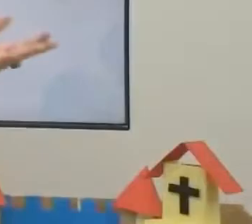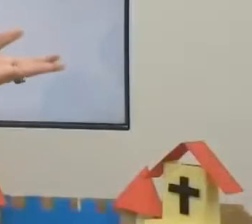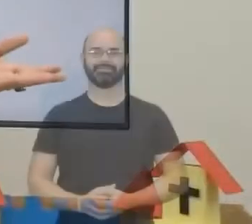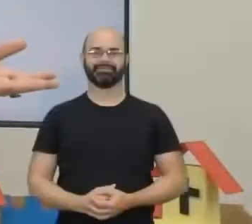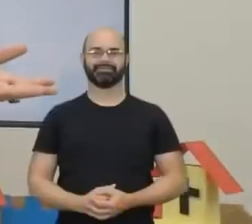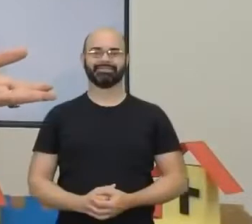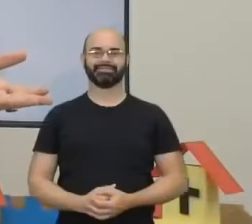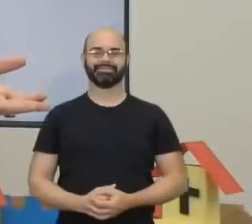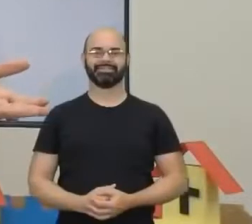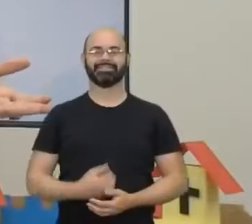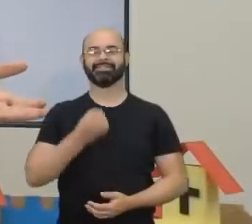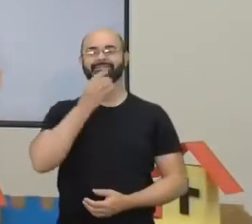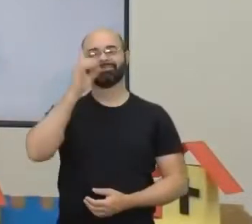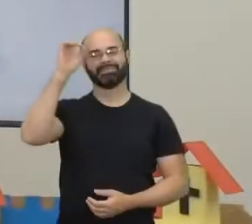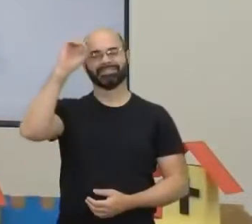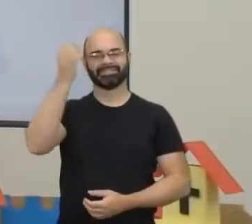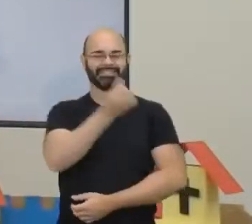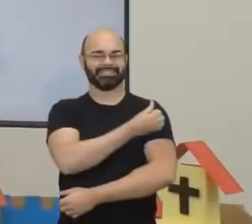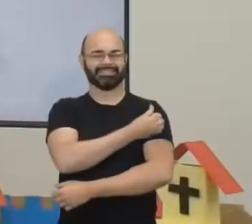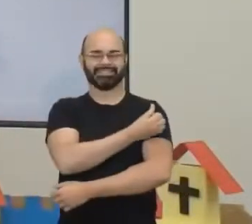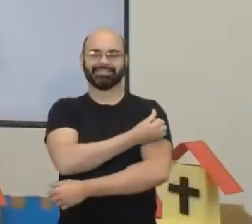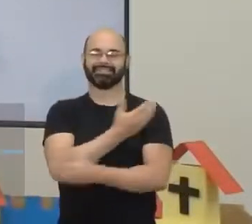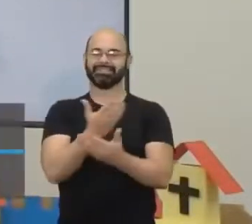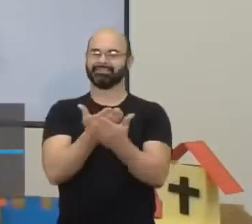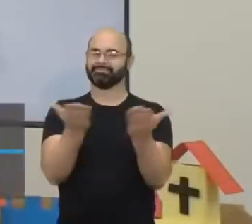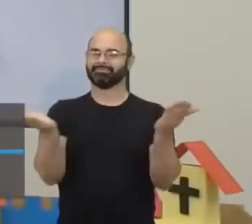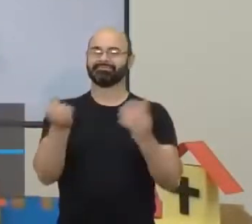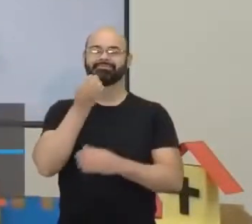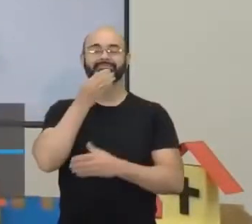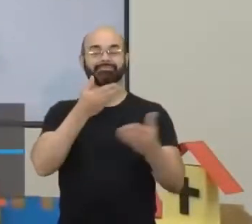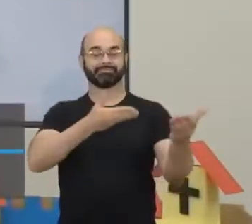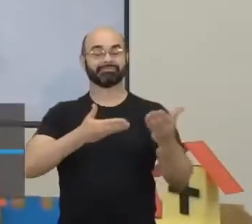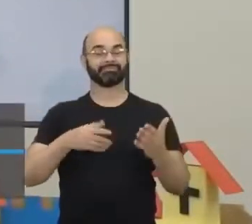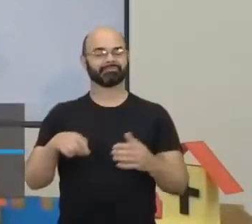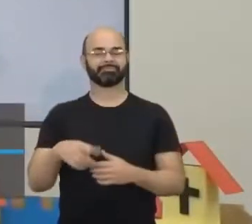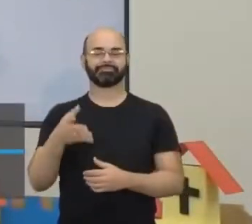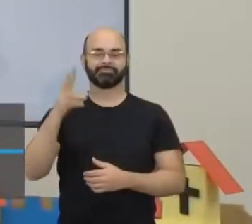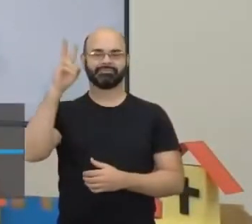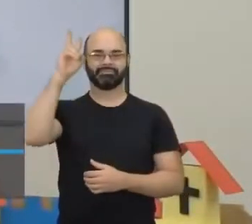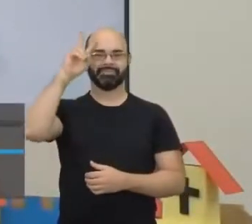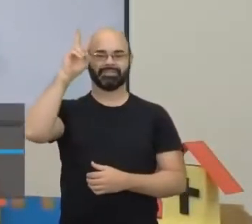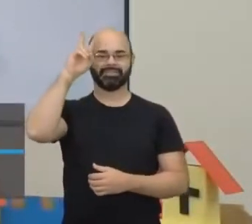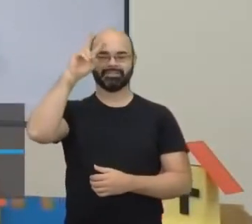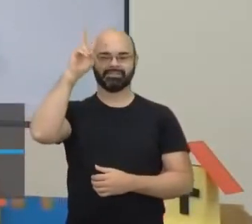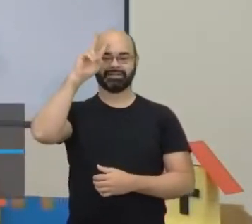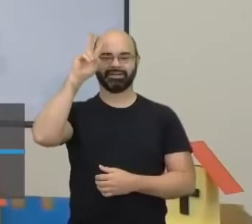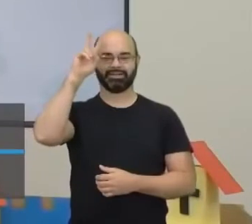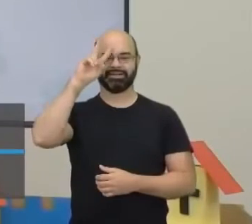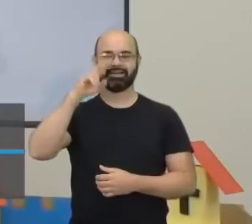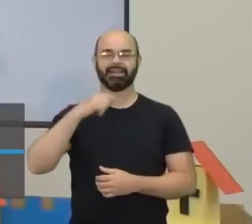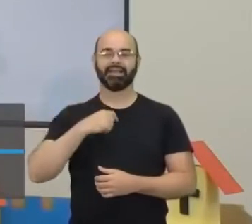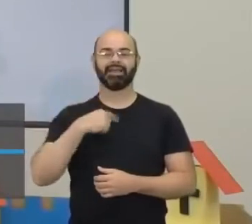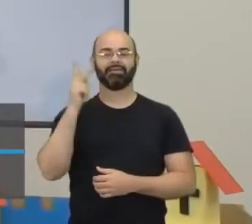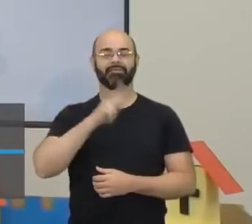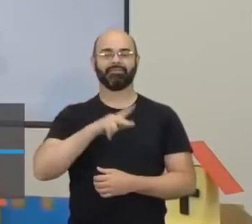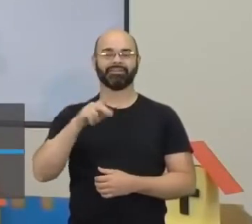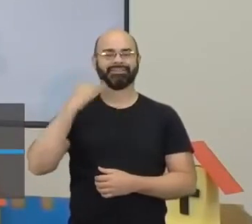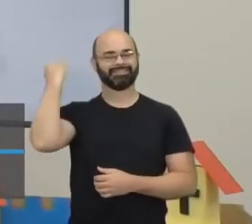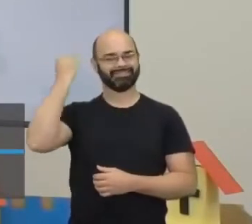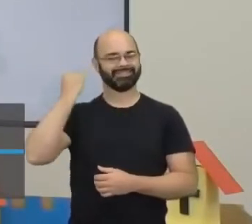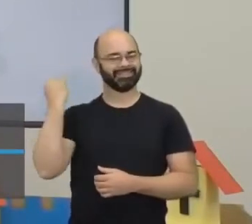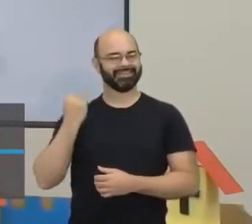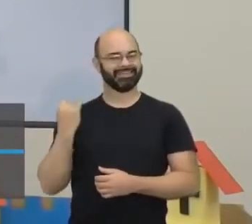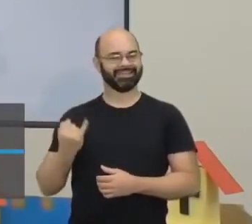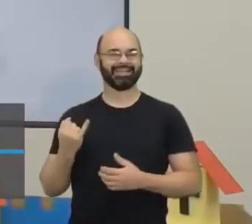Bom dia, sexto ano! Sejam bem-vindos a mais essa aula de história. Eu sou a professora Janaína Jardim, esse é o meu